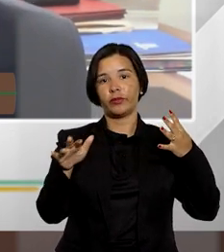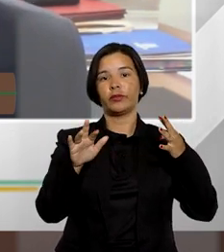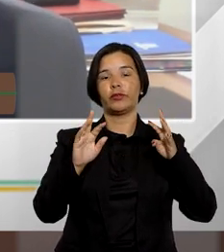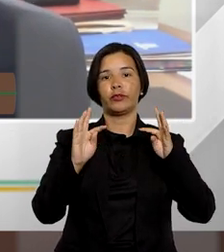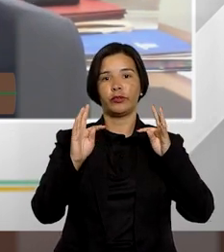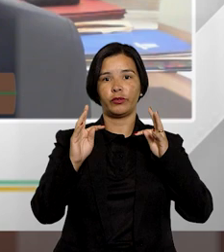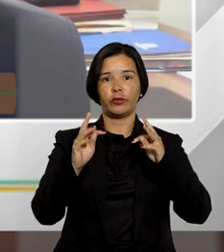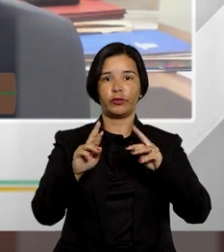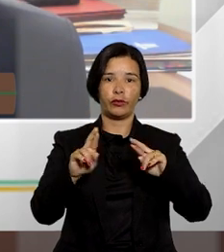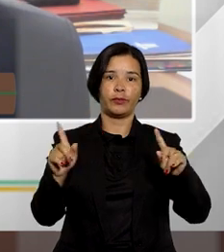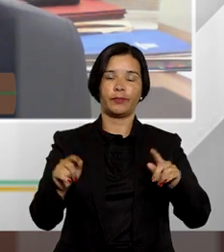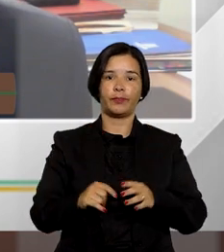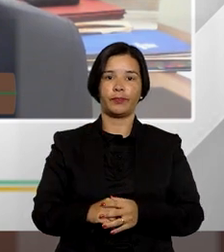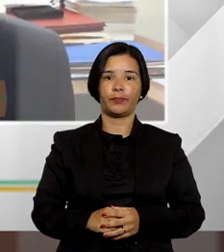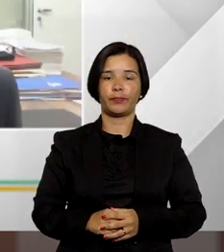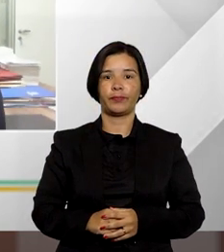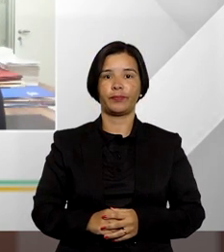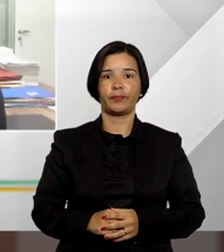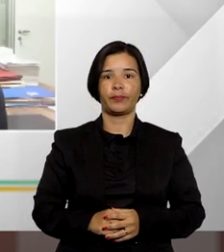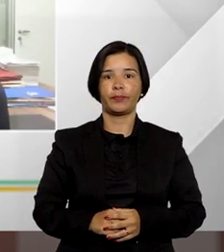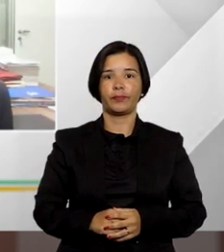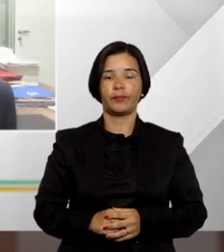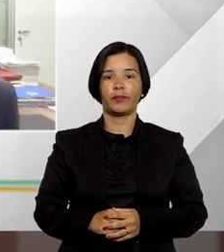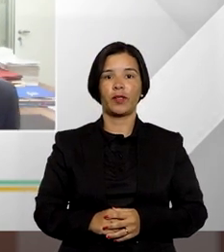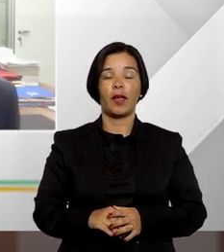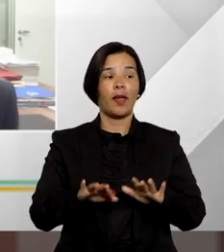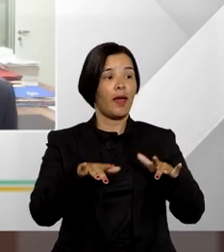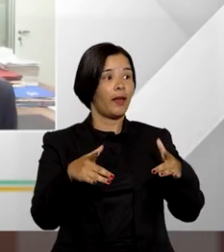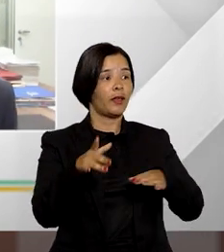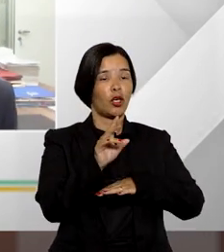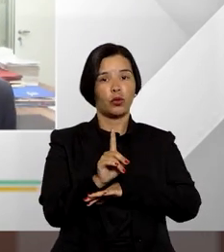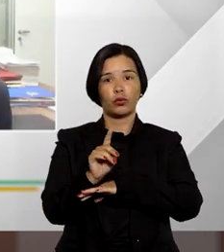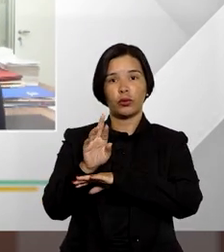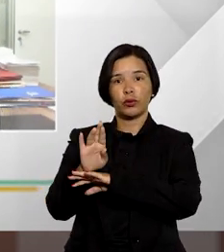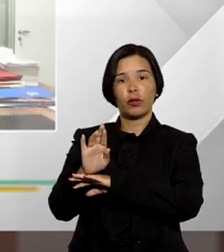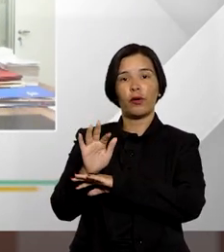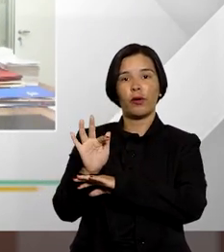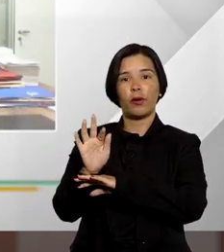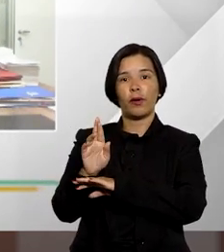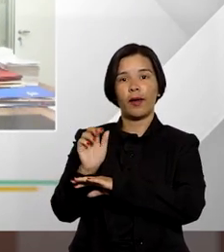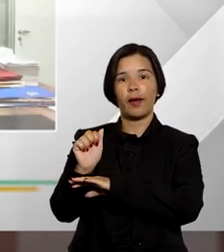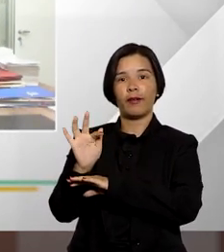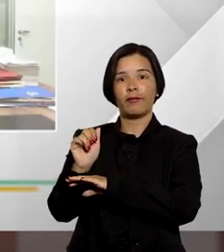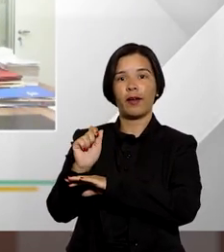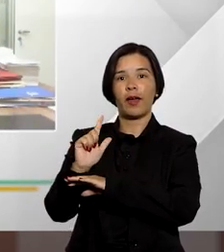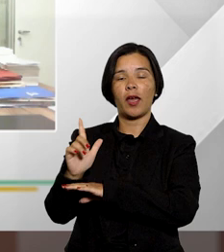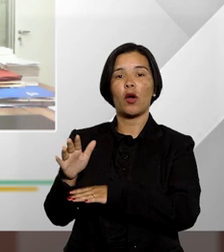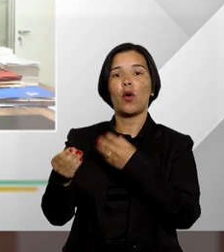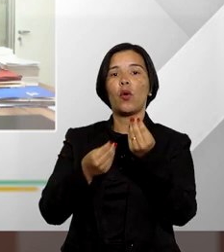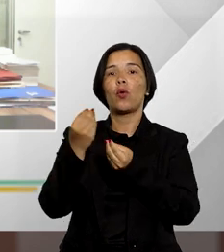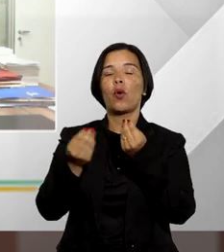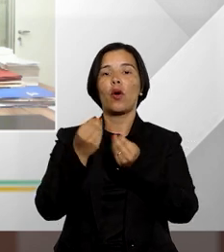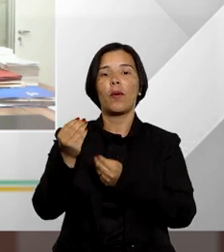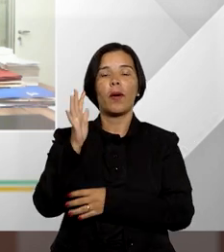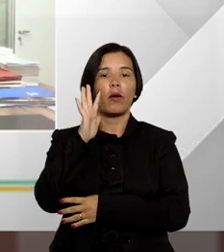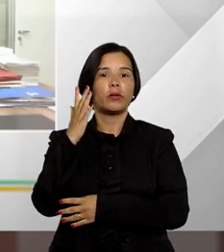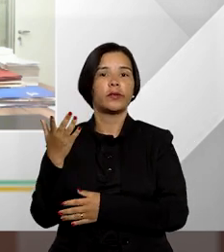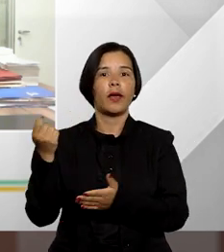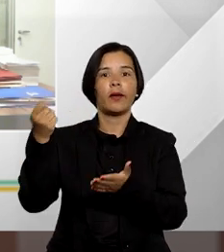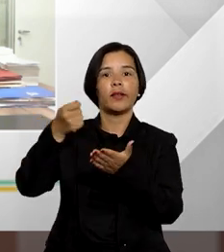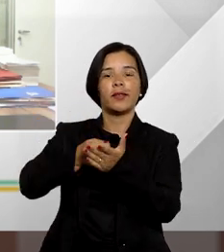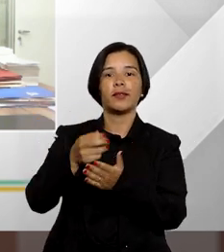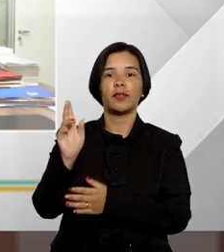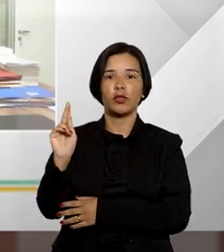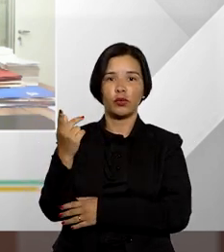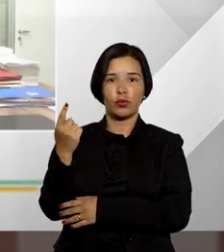se aplica a esse tipo de empresa doutor Rafael seguindo ainda nesse ponto eu gostaria de saber como é que são fixados os honorários